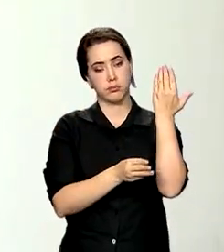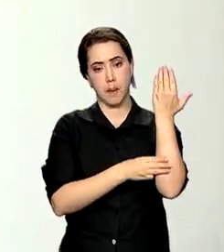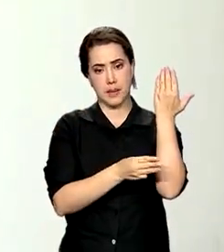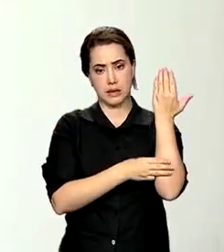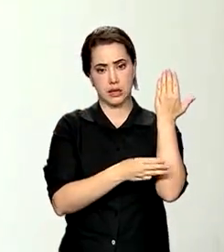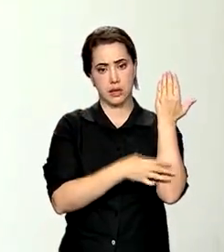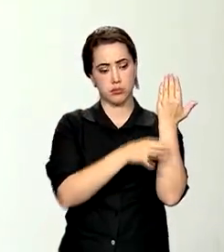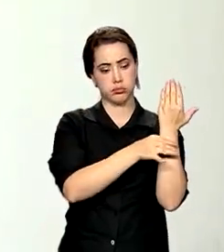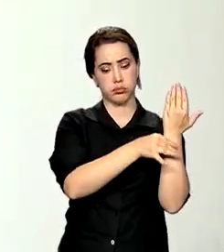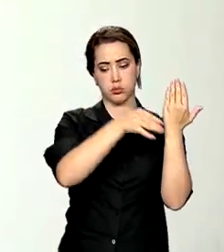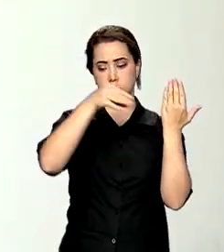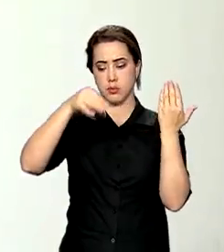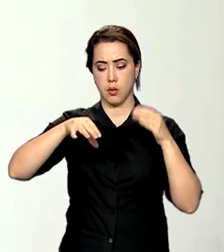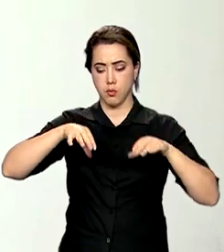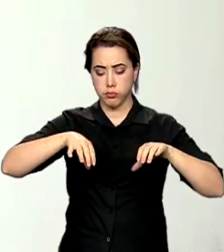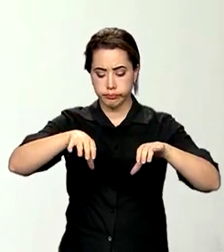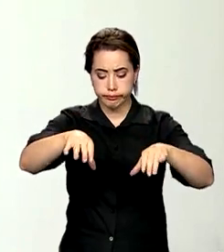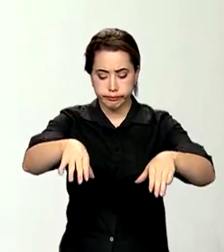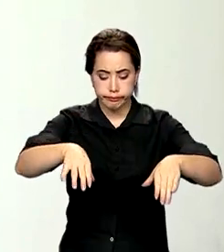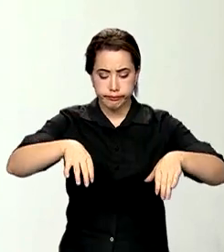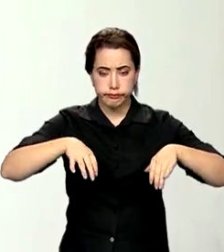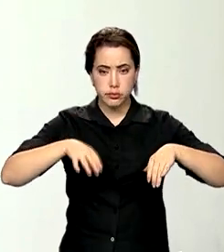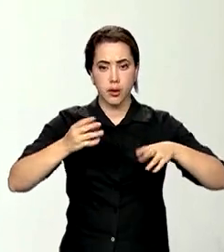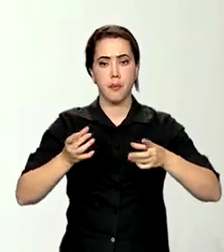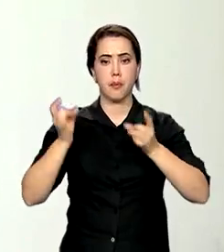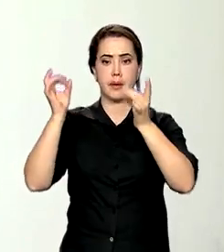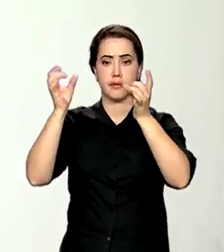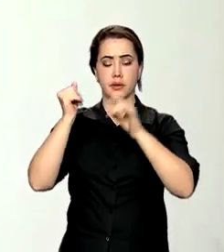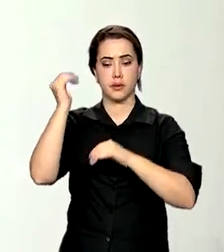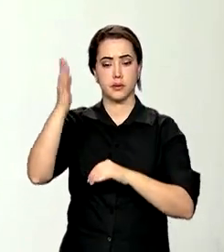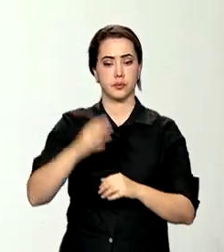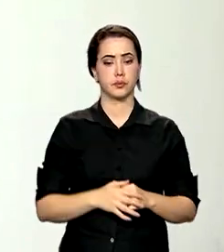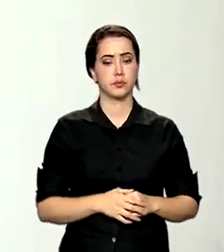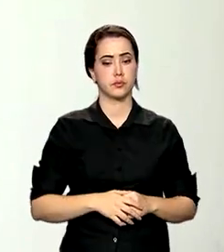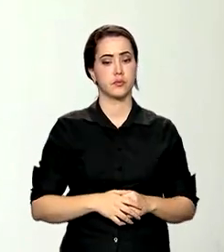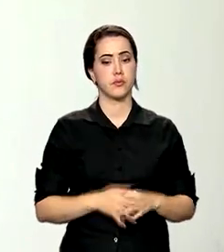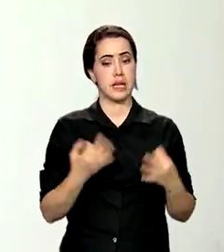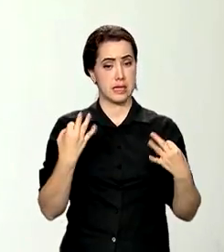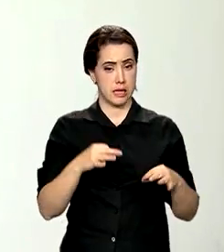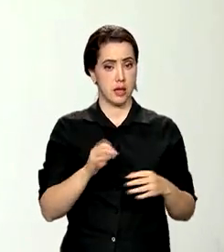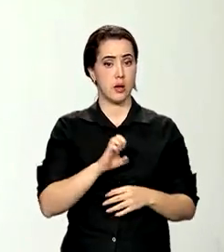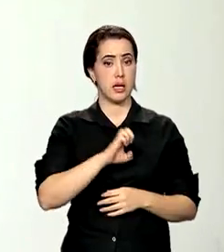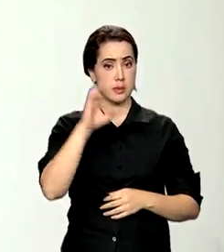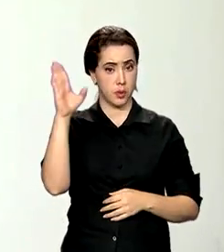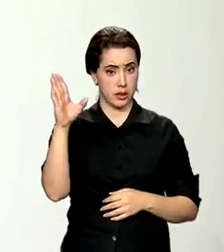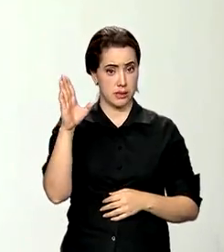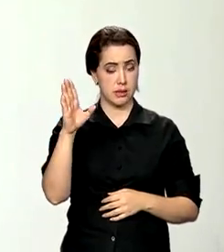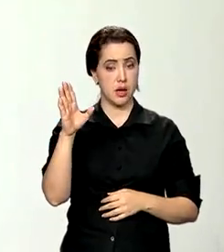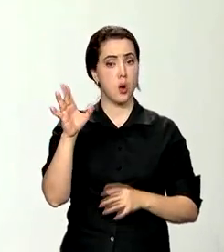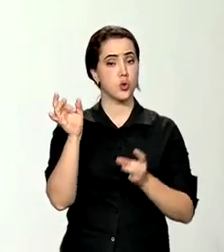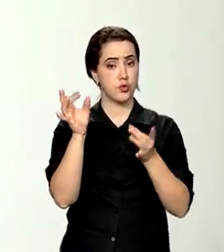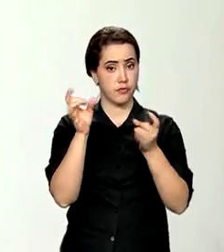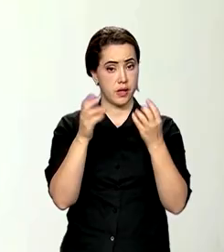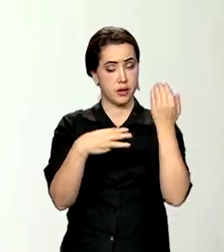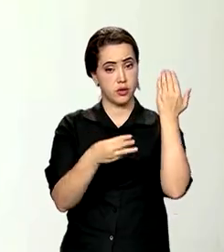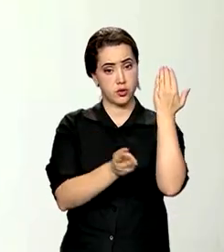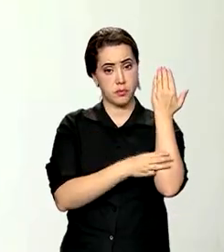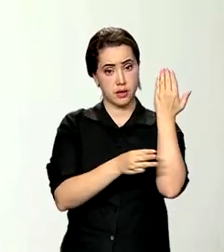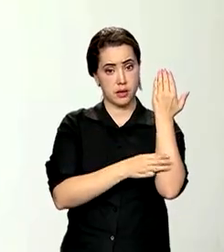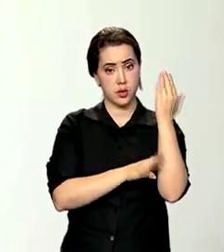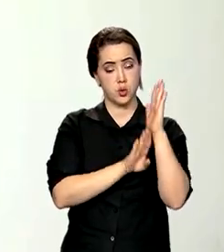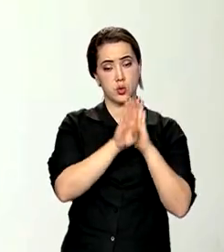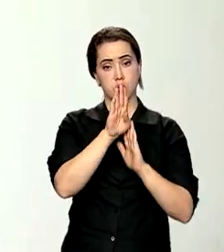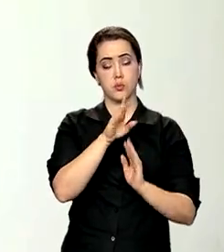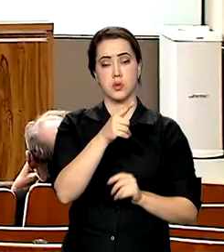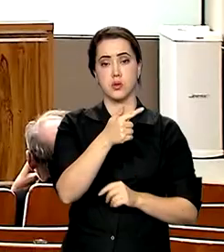Oficialmente, e isso são dados governamentais, a exportação de madeira aumentou 700% apenas nos dois